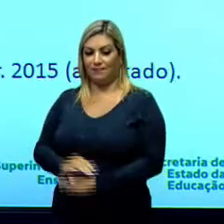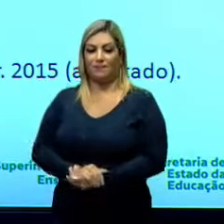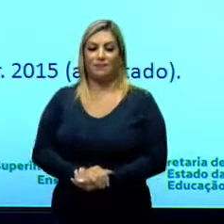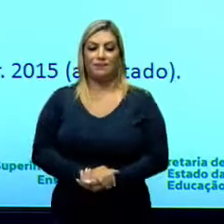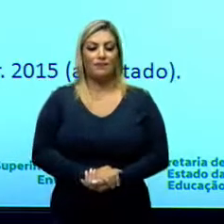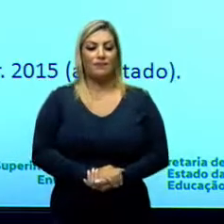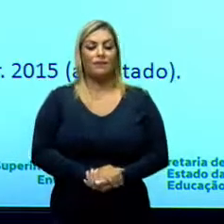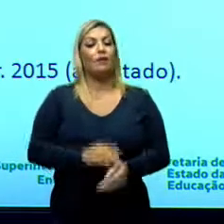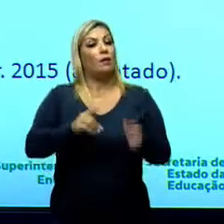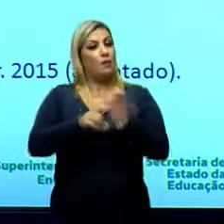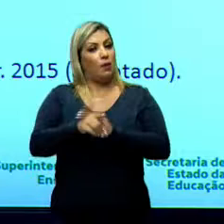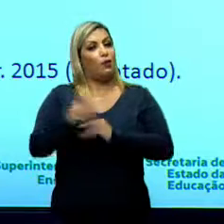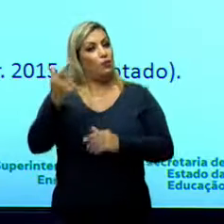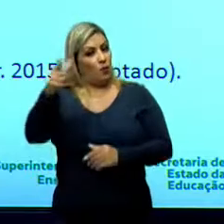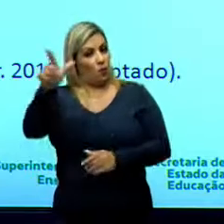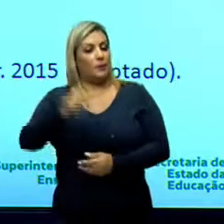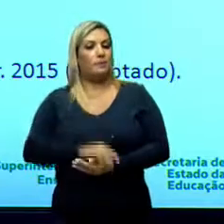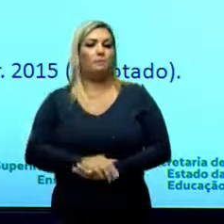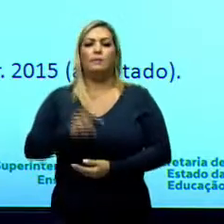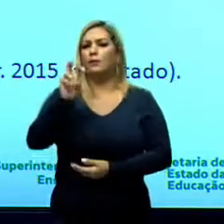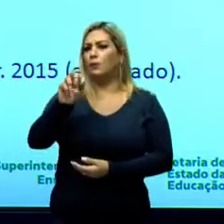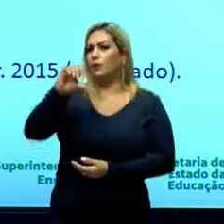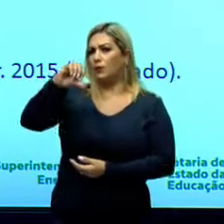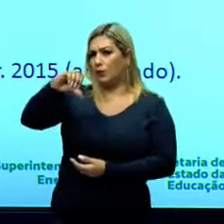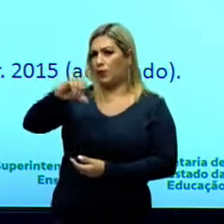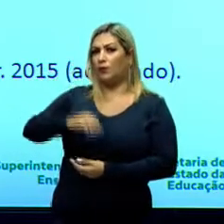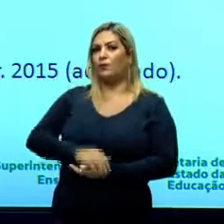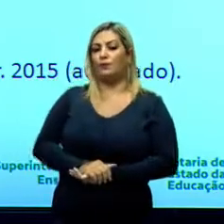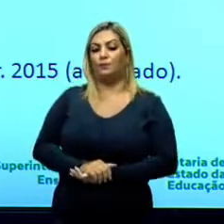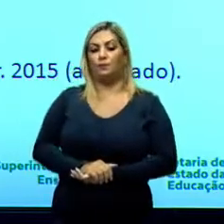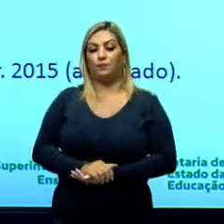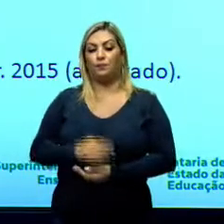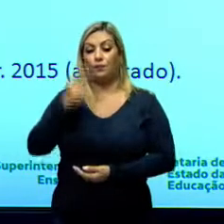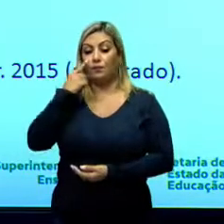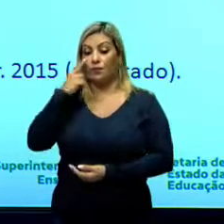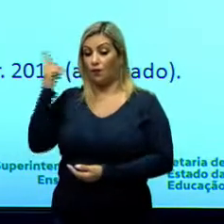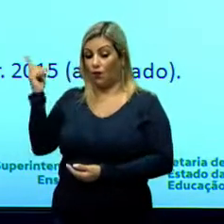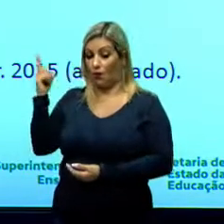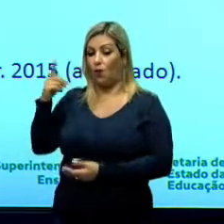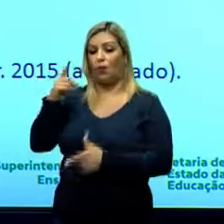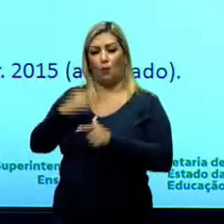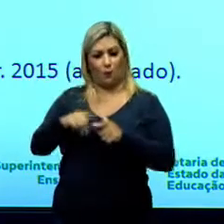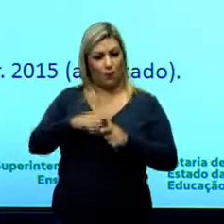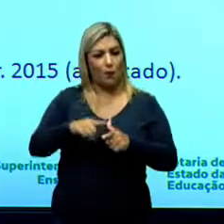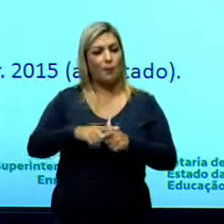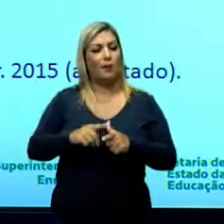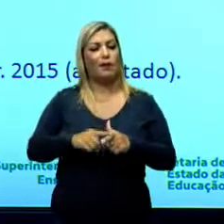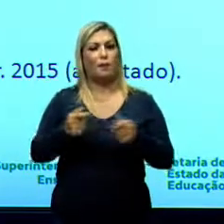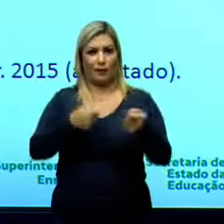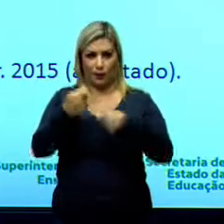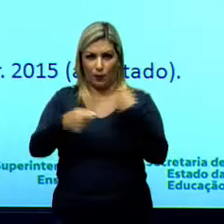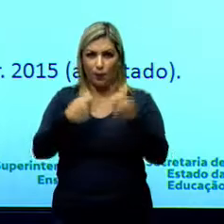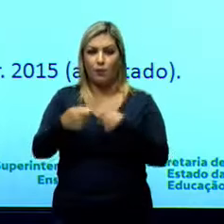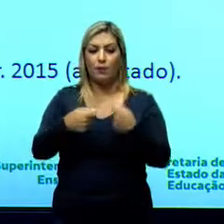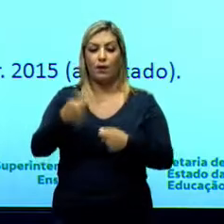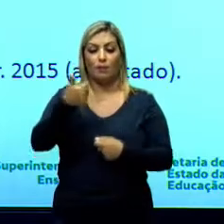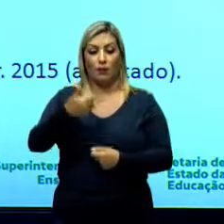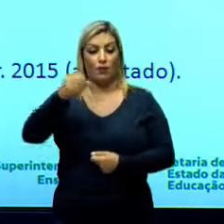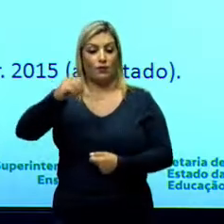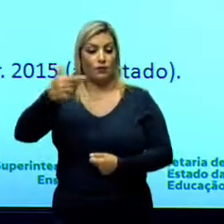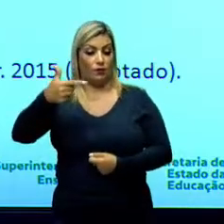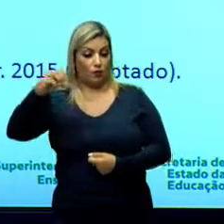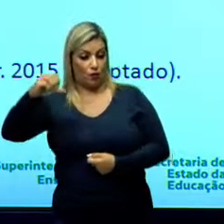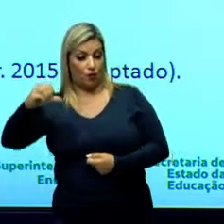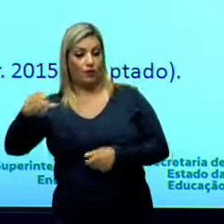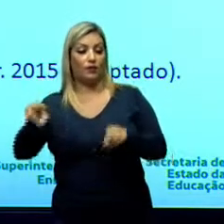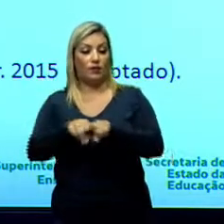Eu tenho aqui mais uma questão, que é a questão 59. A depressão que afetou a economia mundial entre 1929 e 1934,